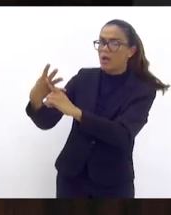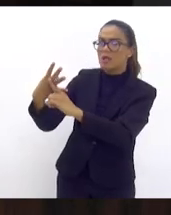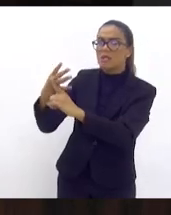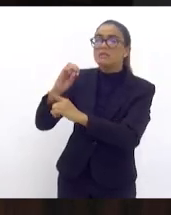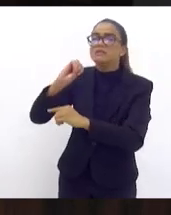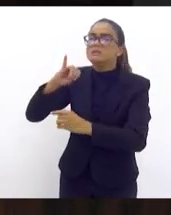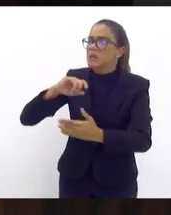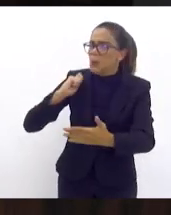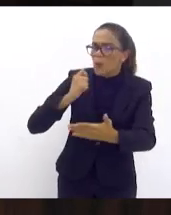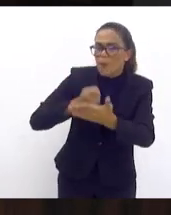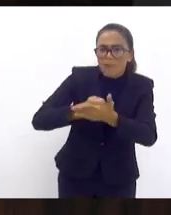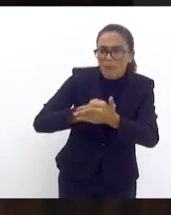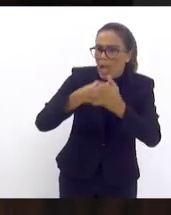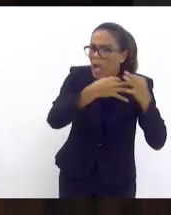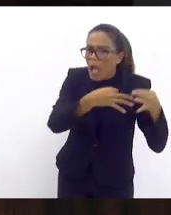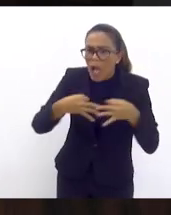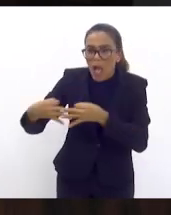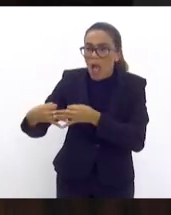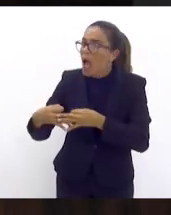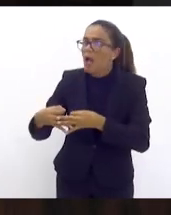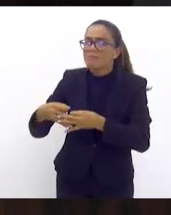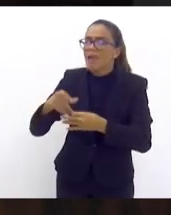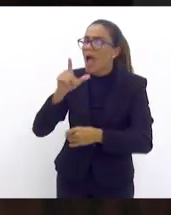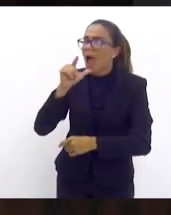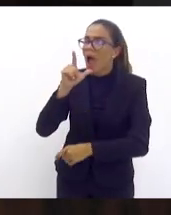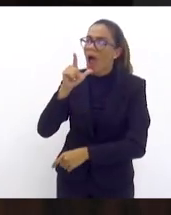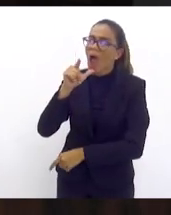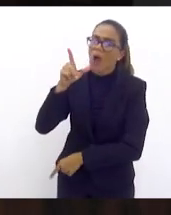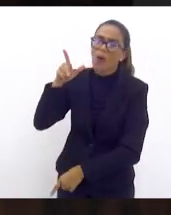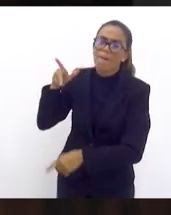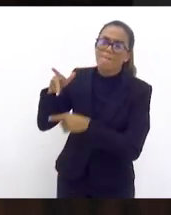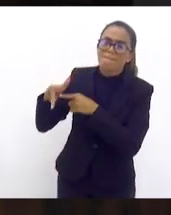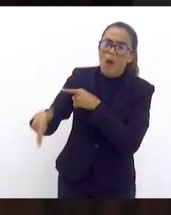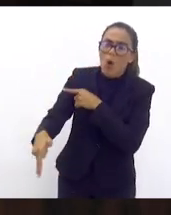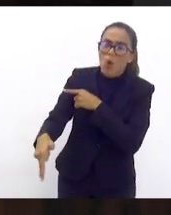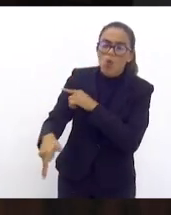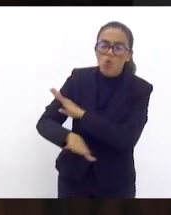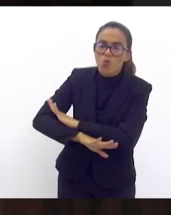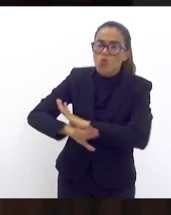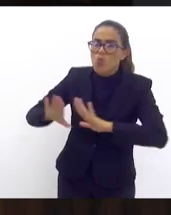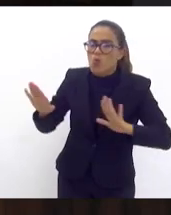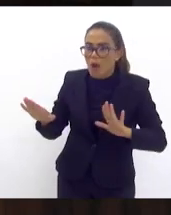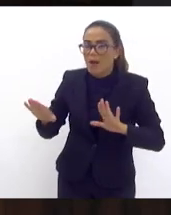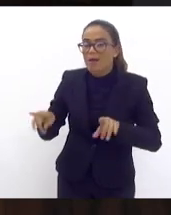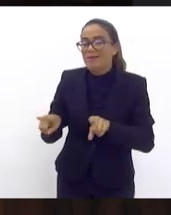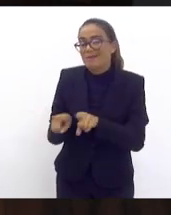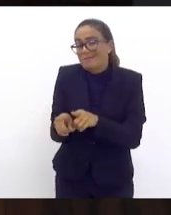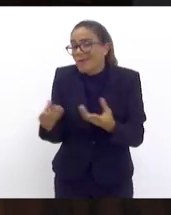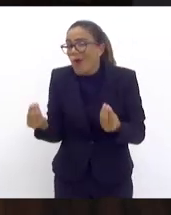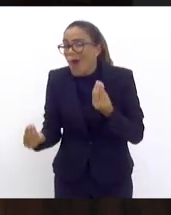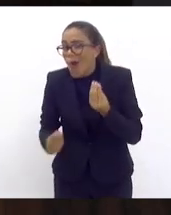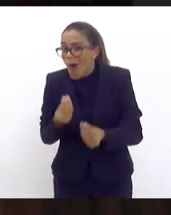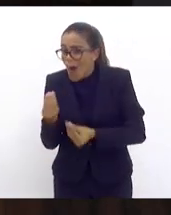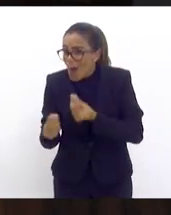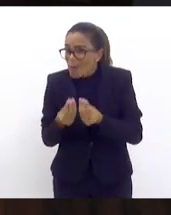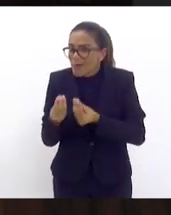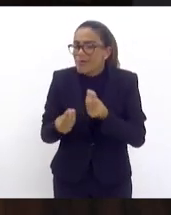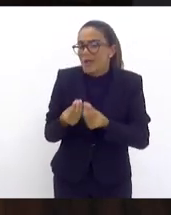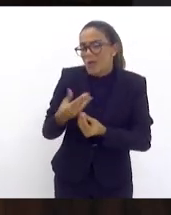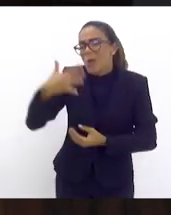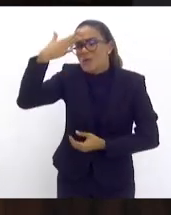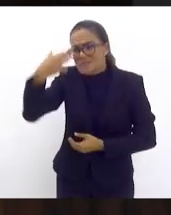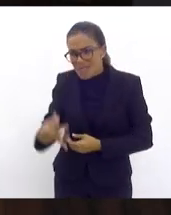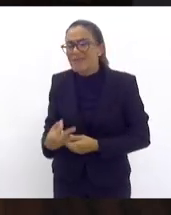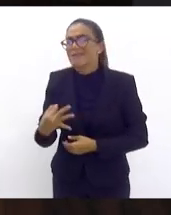se a eficiência para mandar a conta e para cortar for a mesma para os investimentos e para o fornecimento de água eu tenho